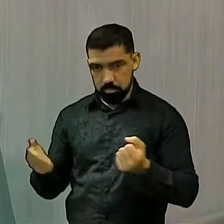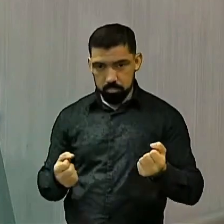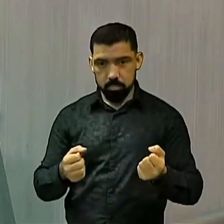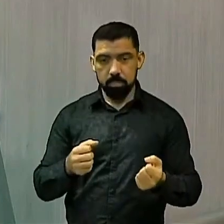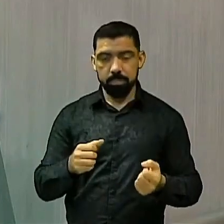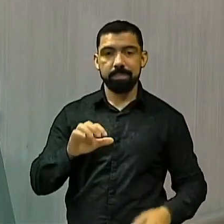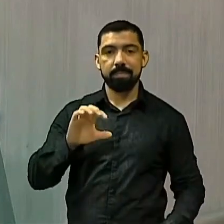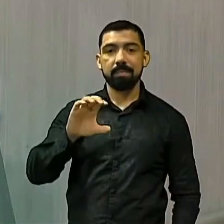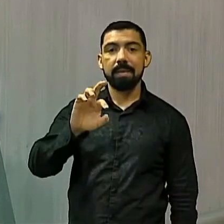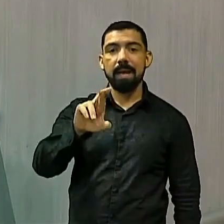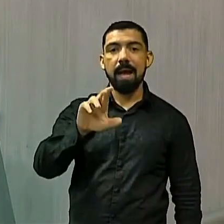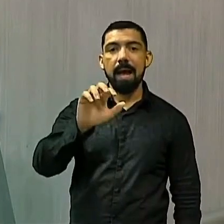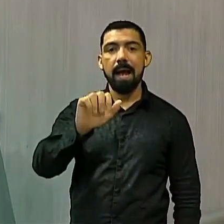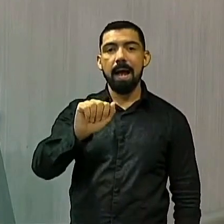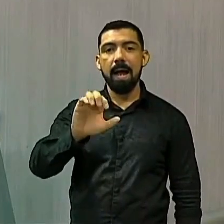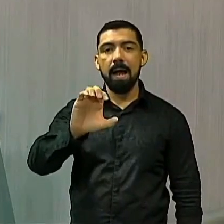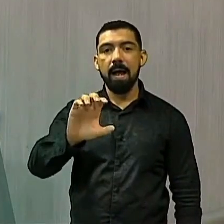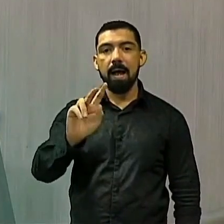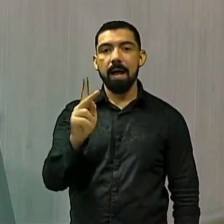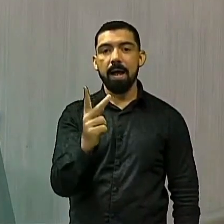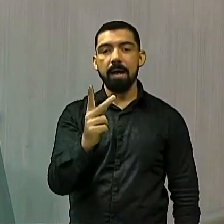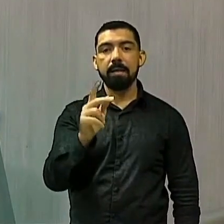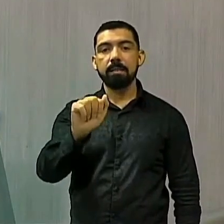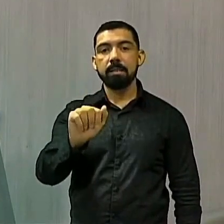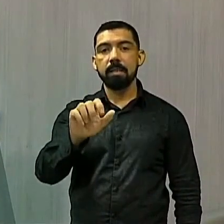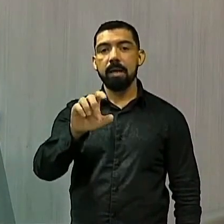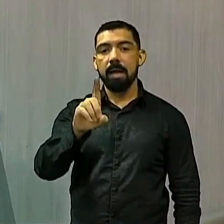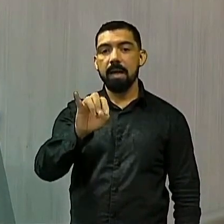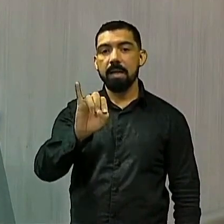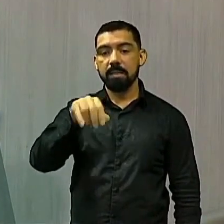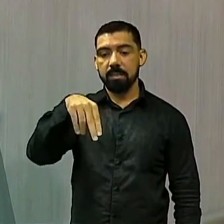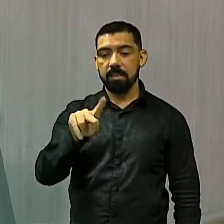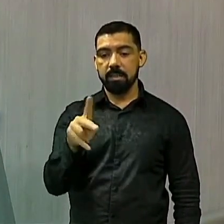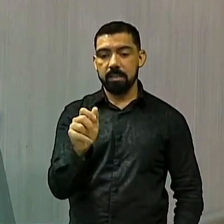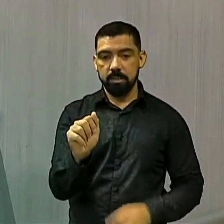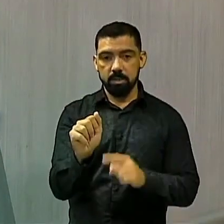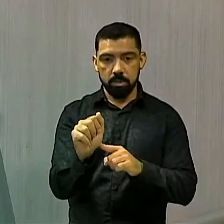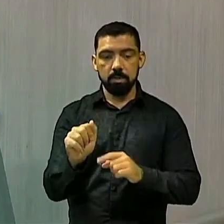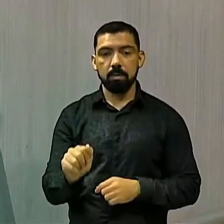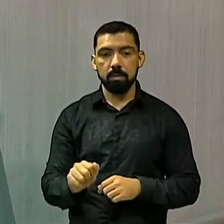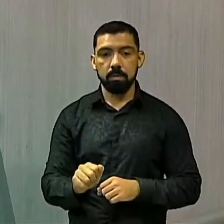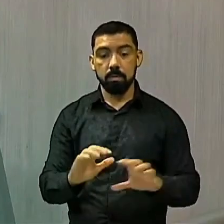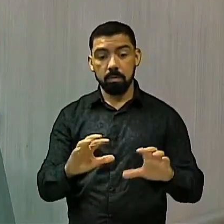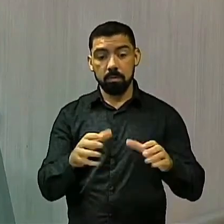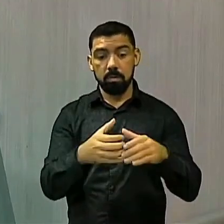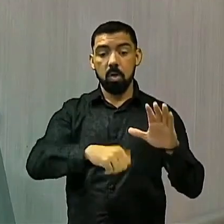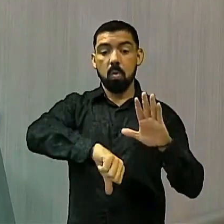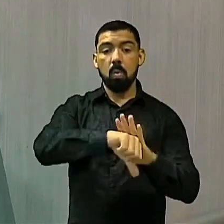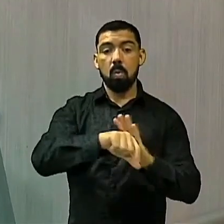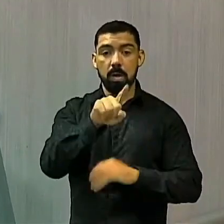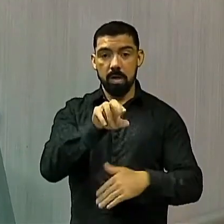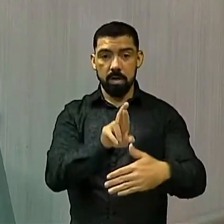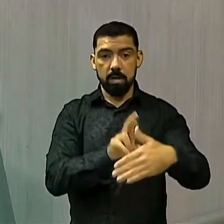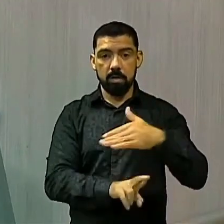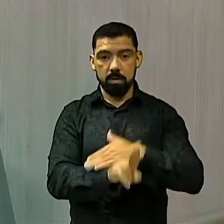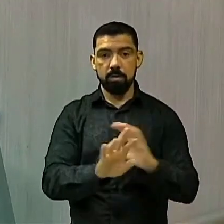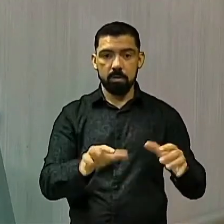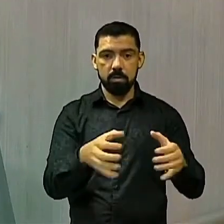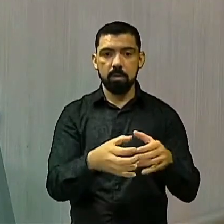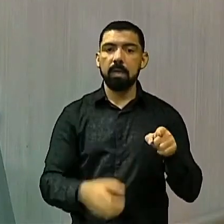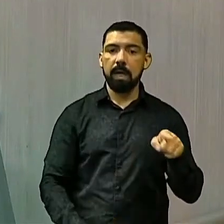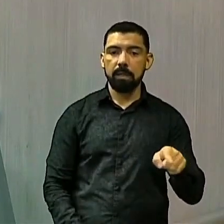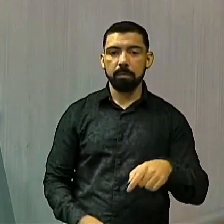é joncoso, mas é de fato o que representa. É uma